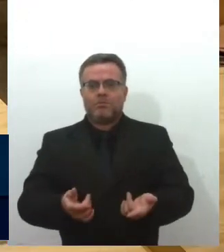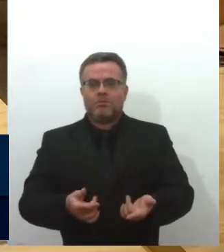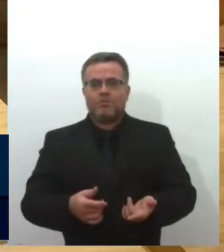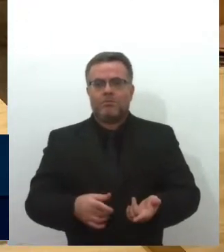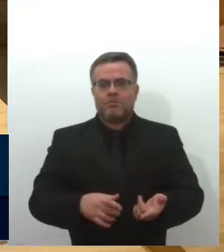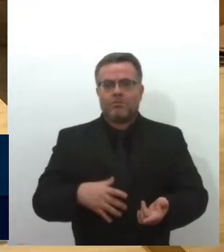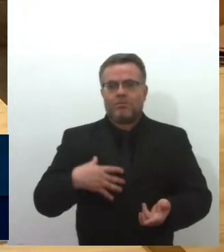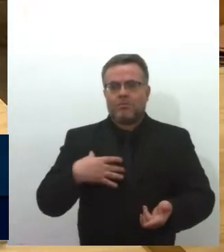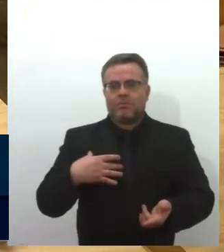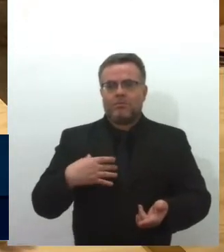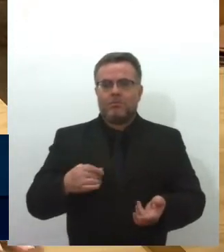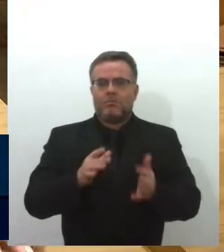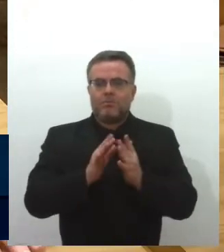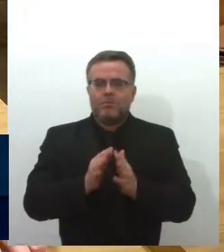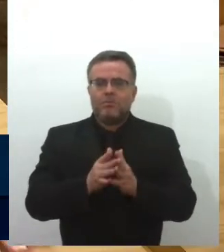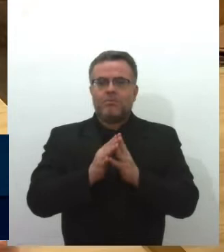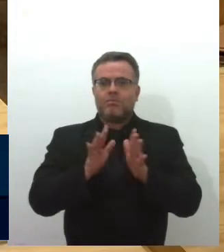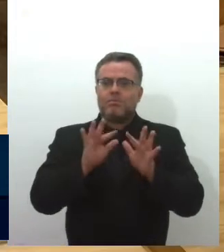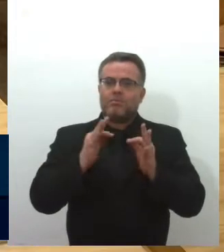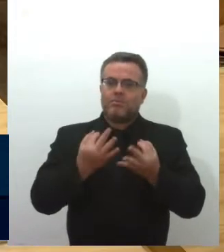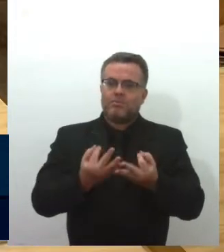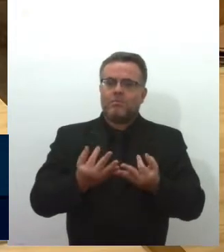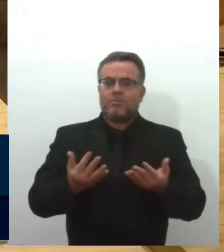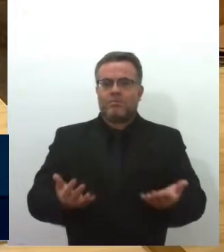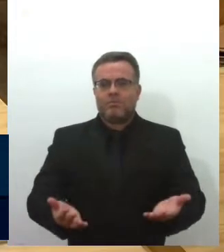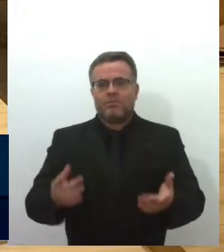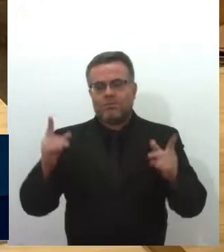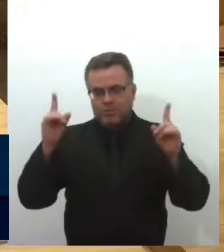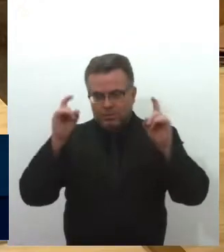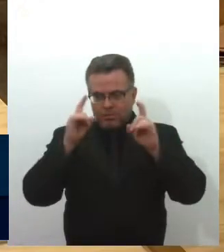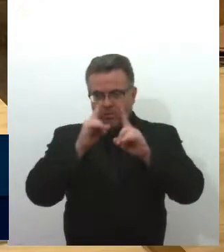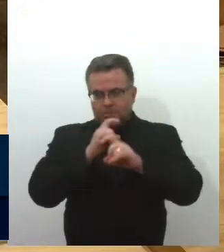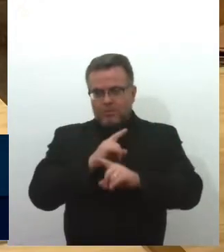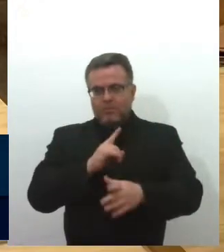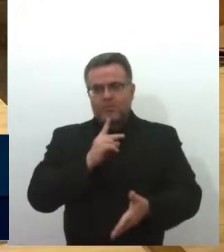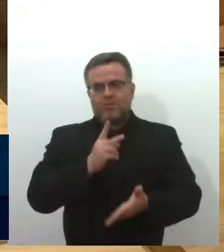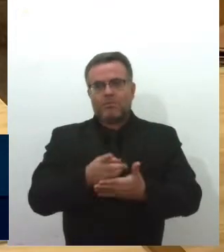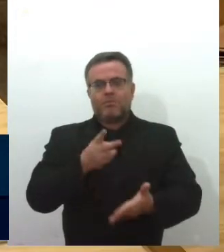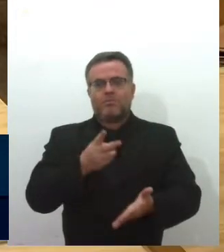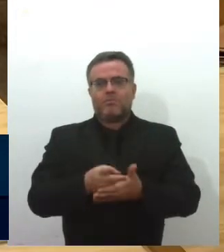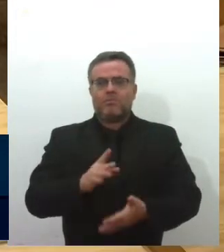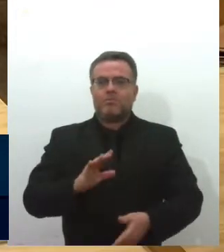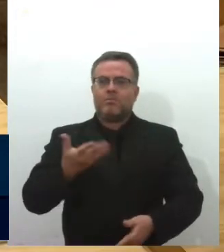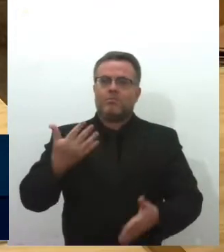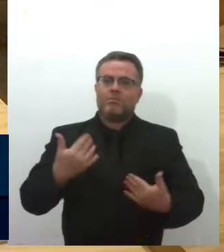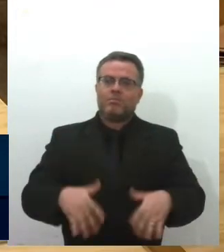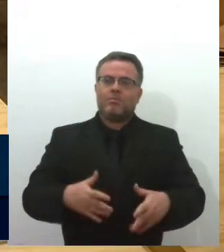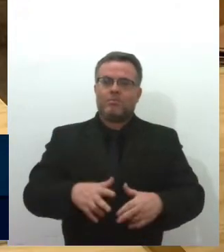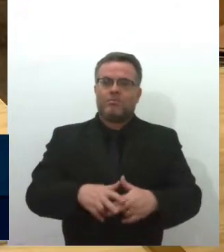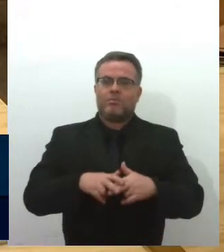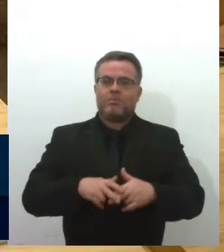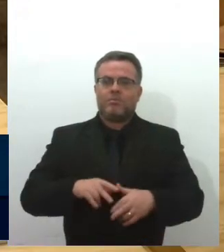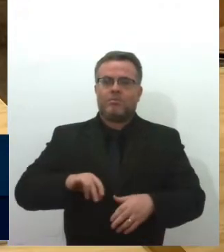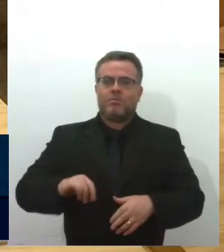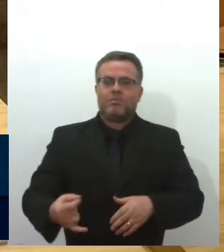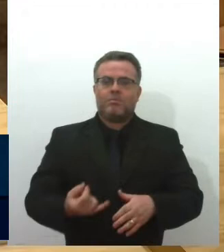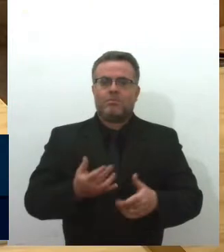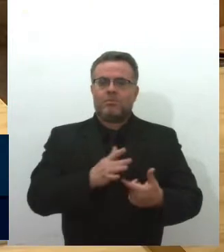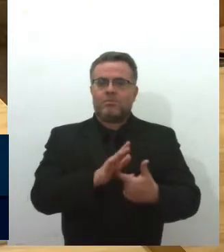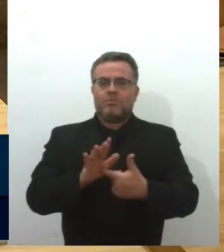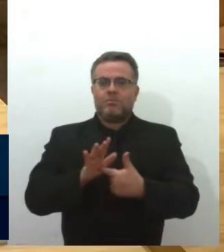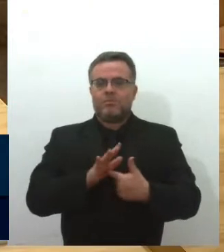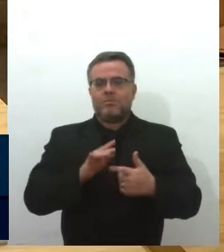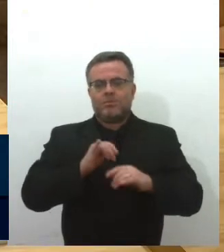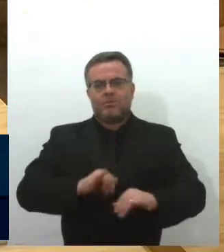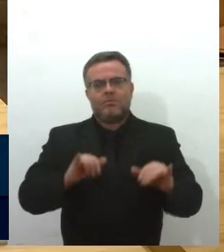autista na família. Dificuldade de toda ordem. E aí eu quero aproveitar o ensejo